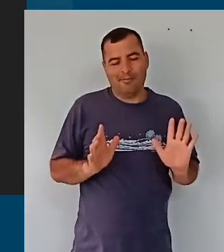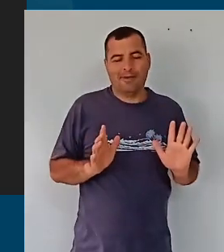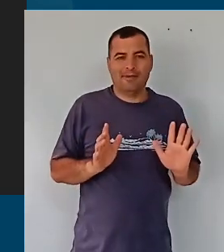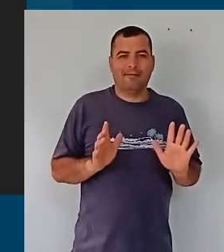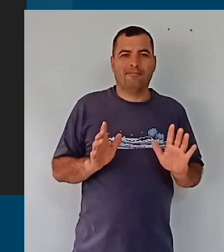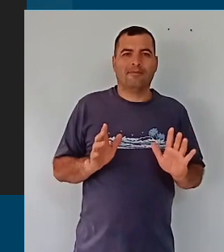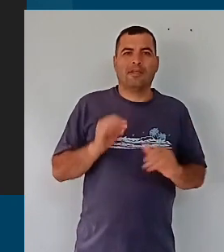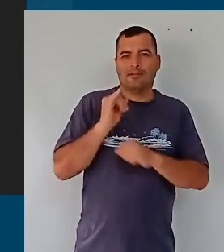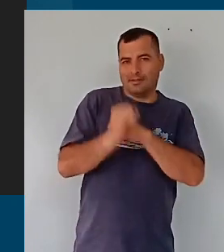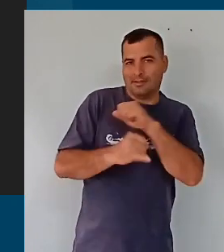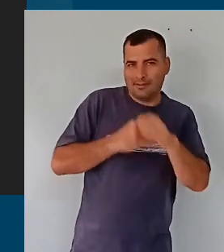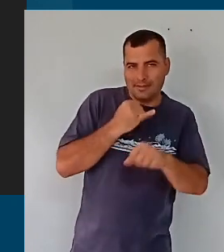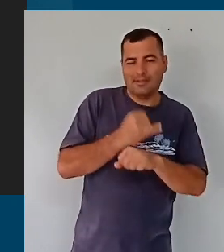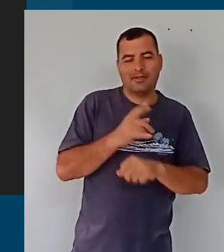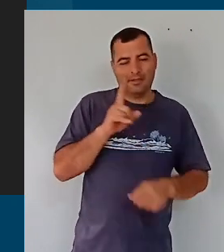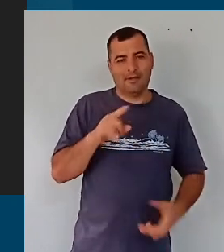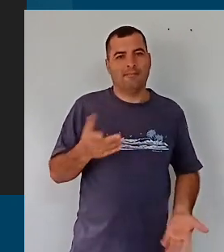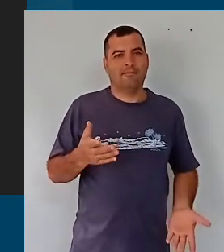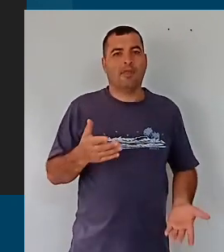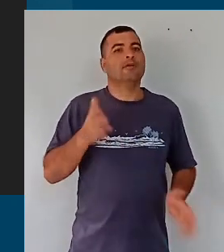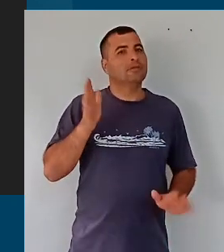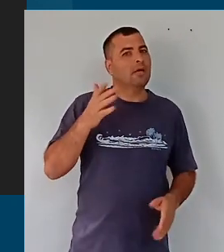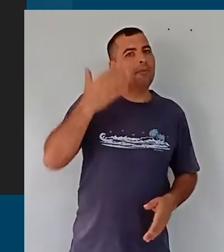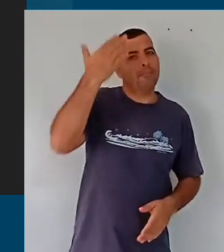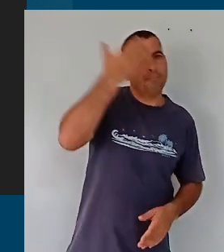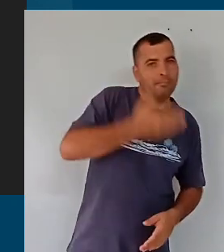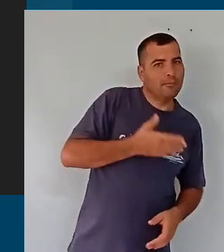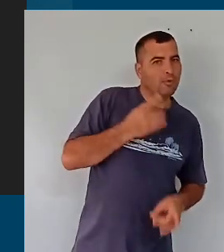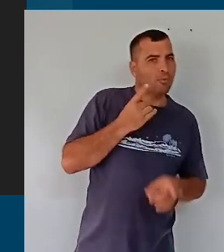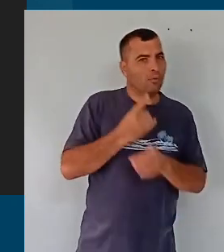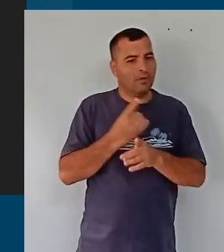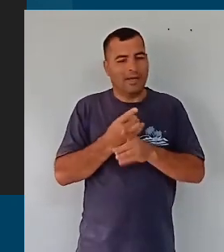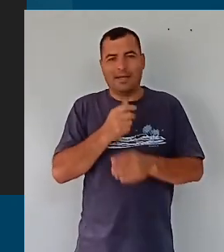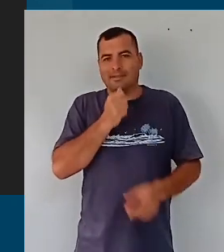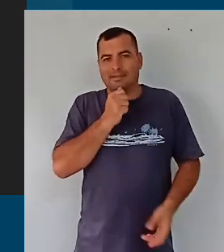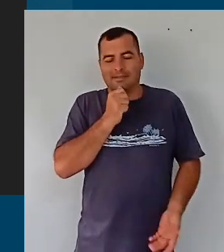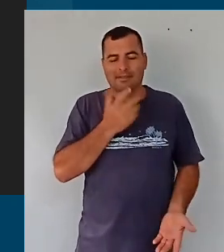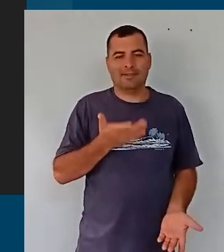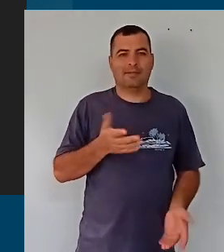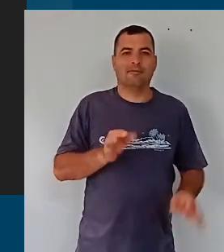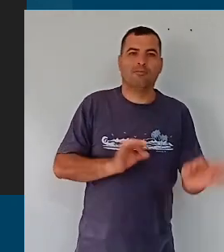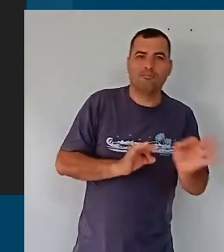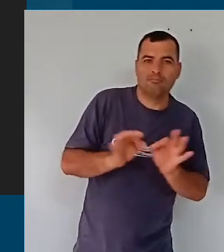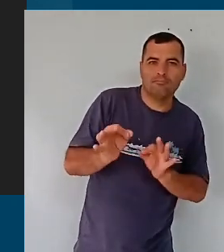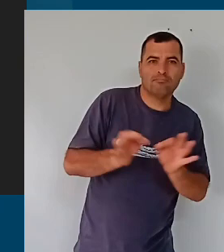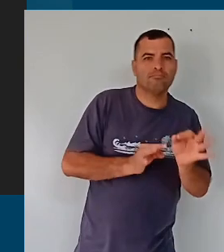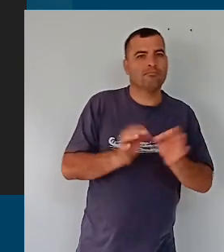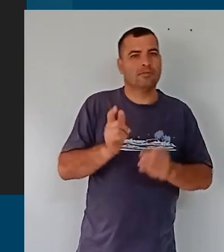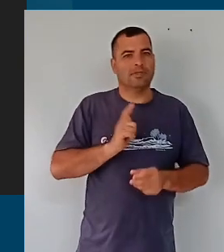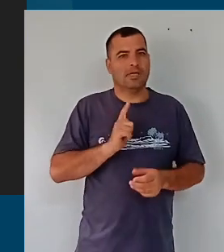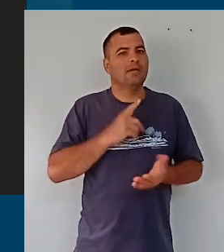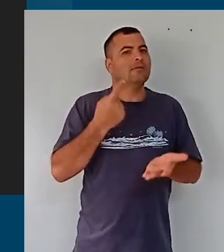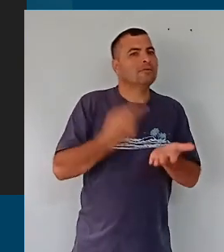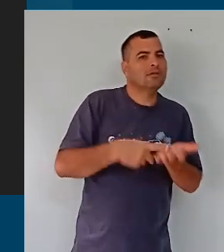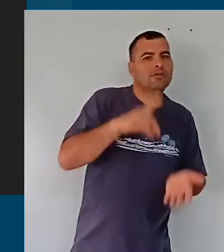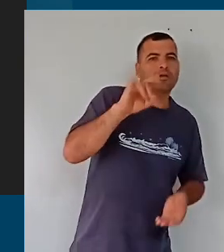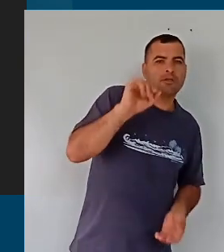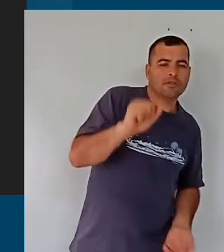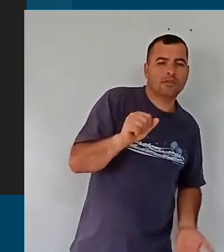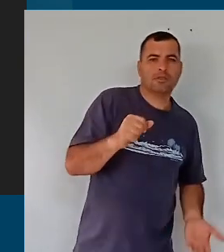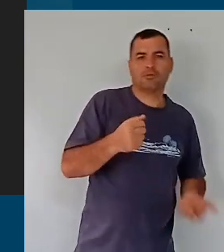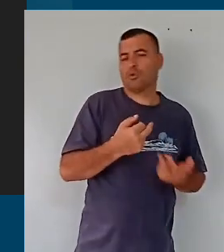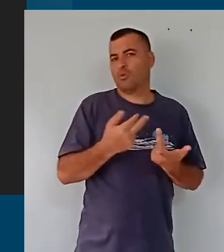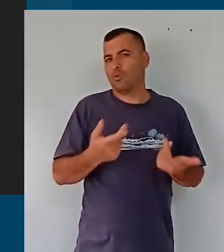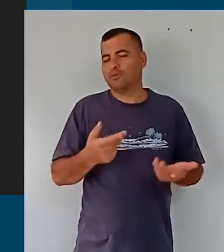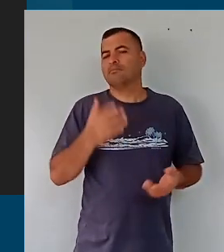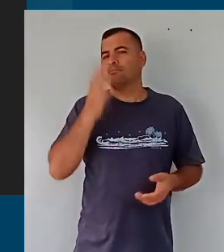A gente já começou a ter alguns encontros presenciais, mas esse não foi possível até pela organização das datas. Eu sei que